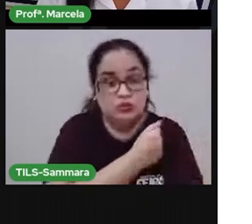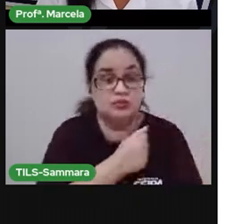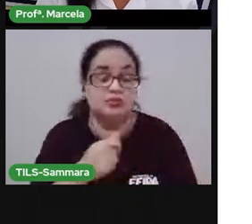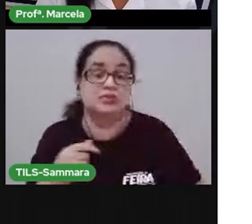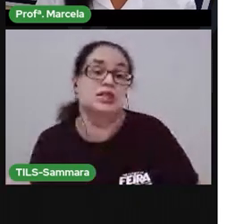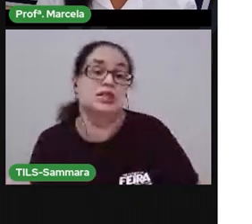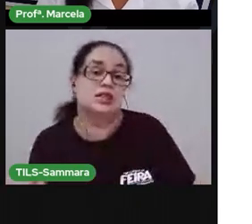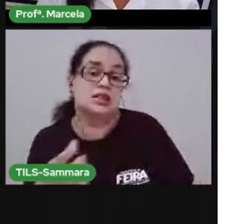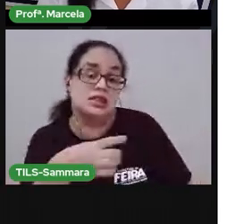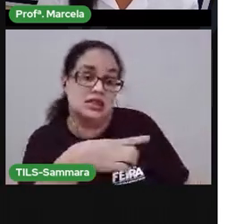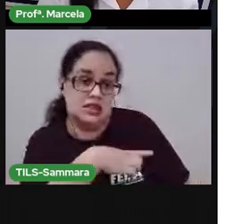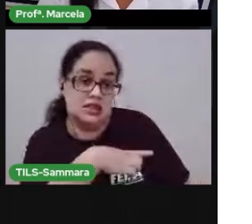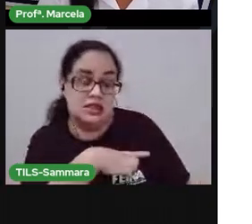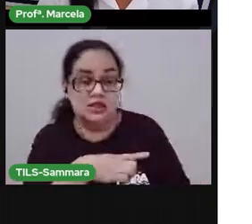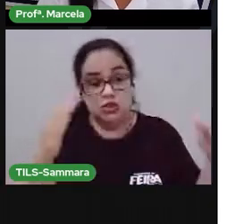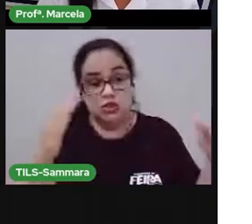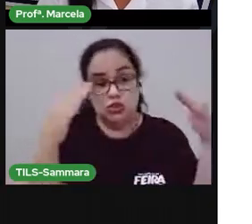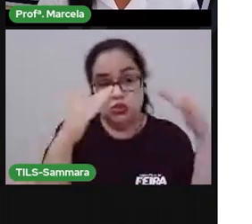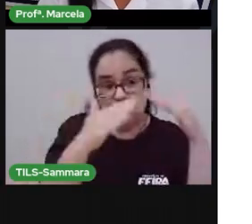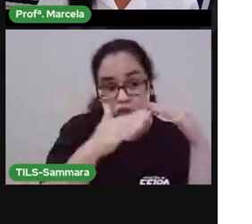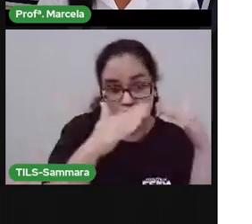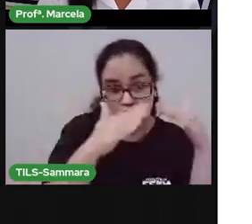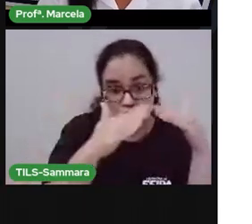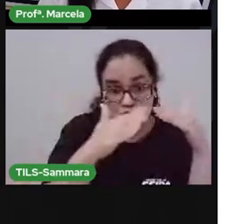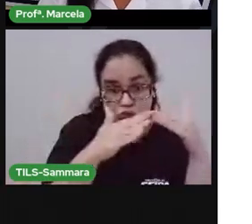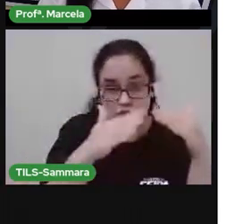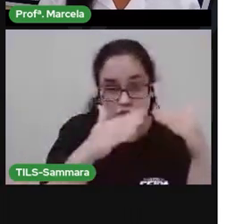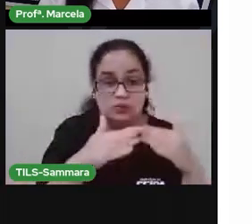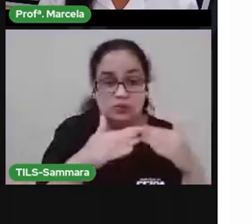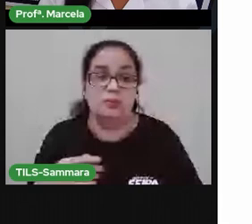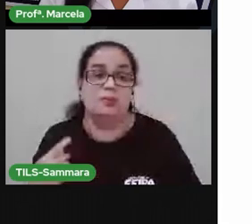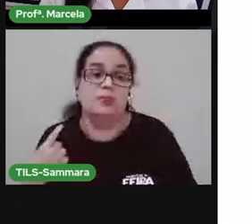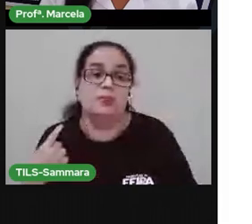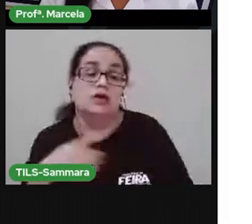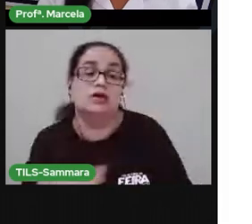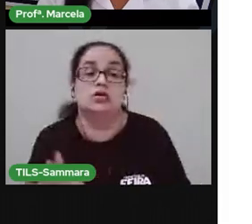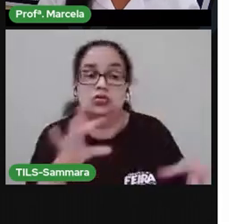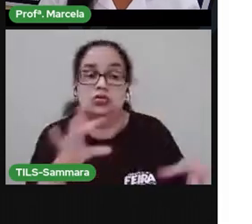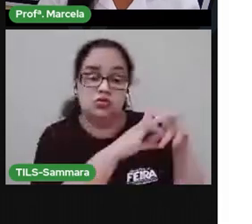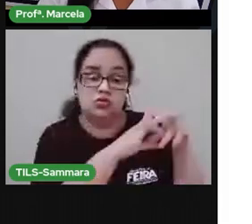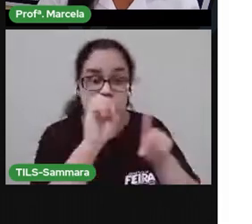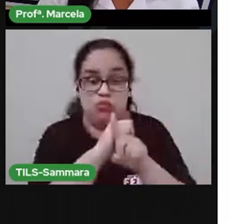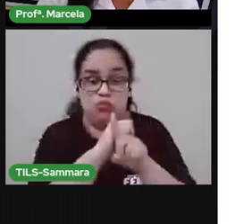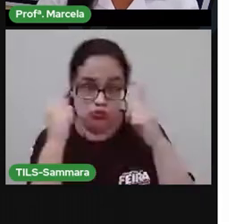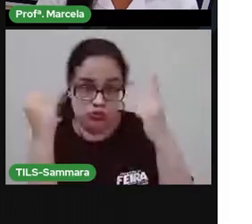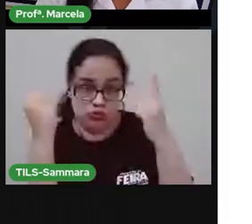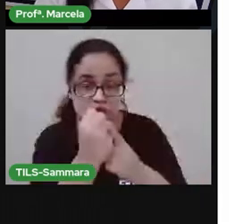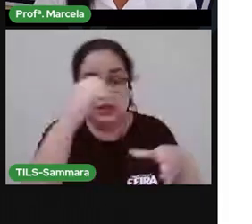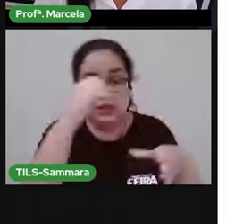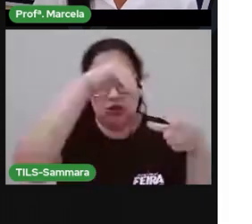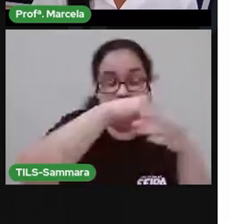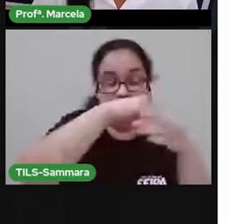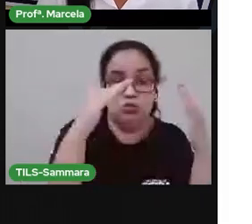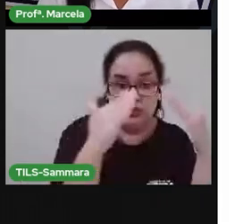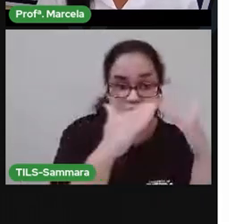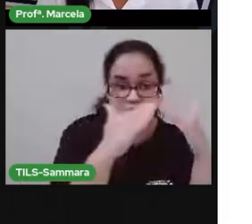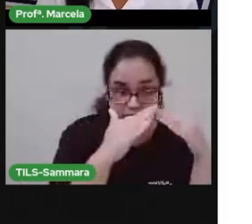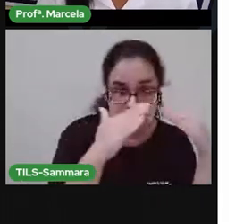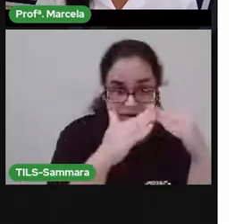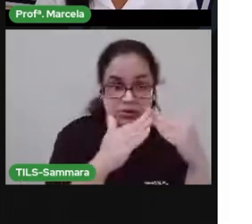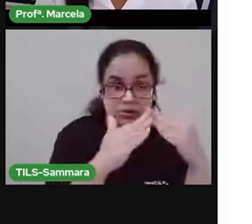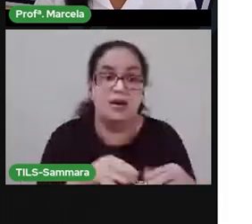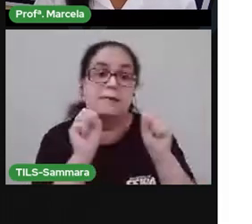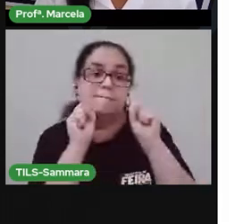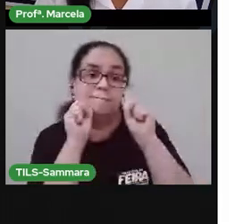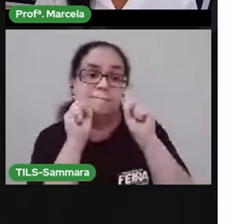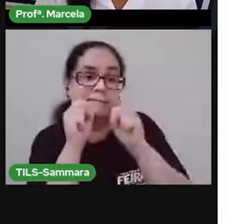envolvem um lar, que envolvem é... as relações sociais dentro de uma casa, tá? Que você